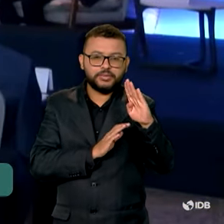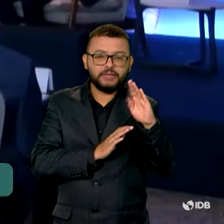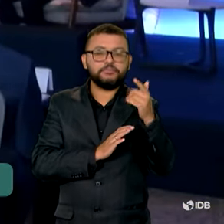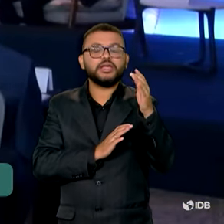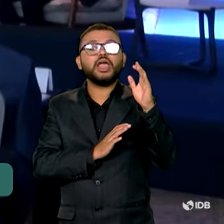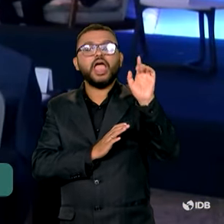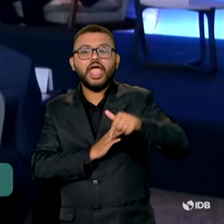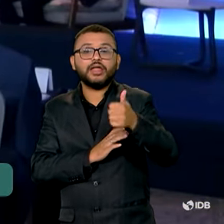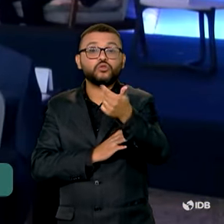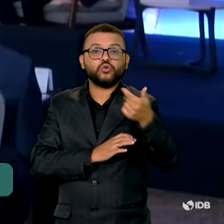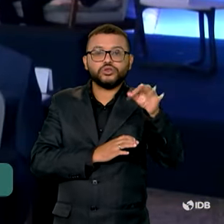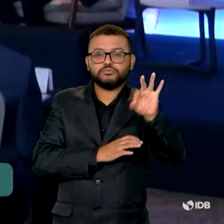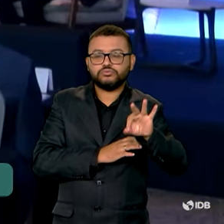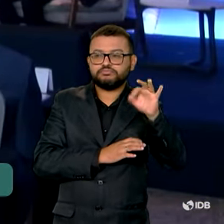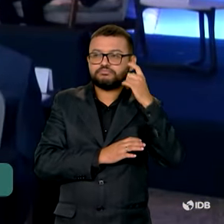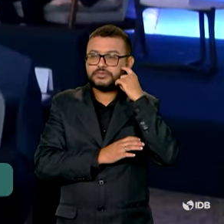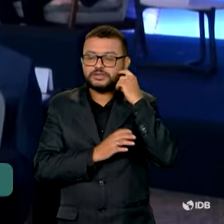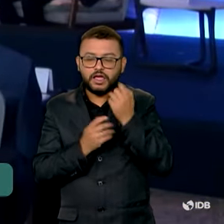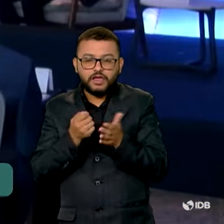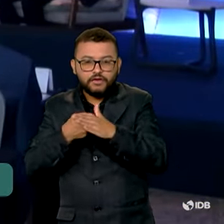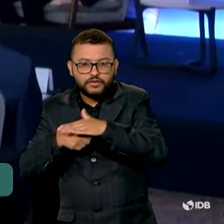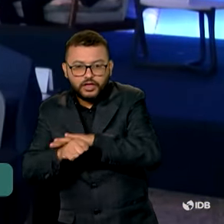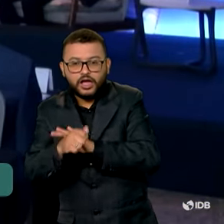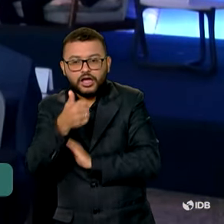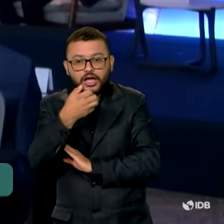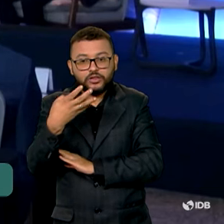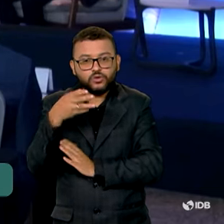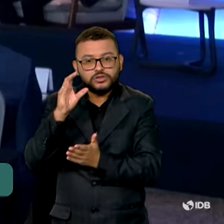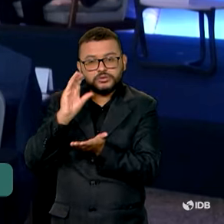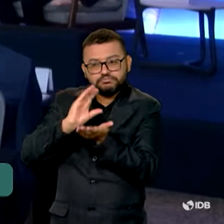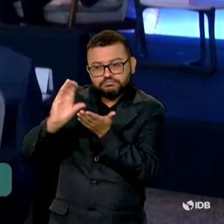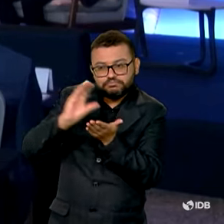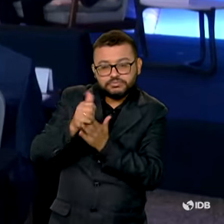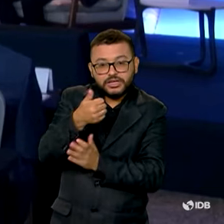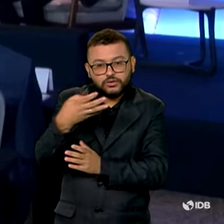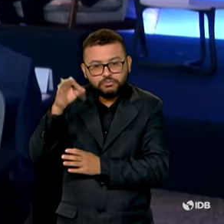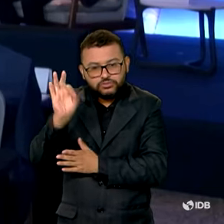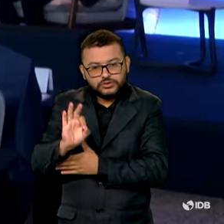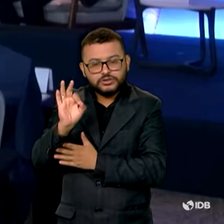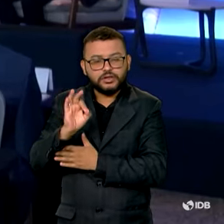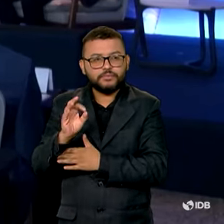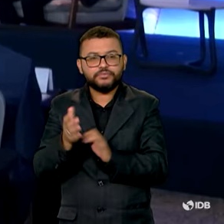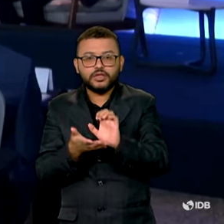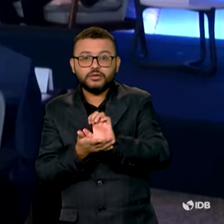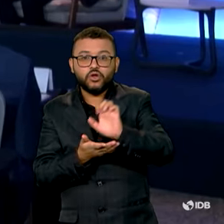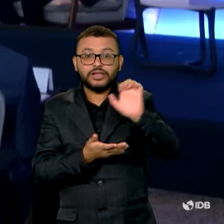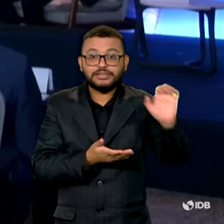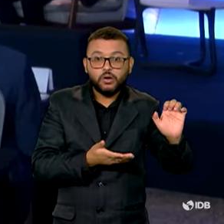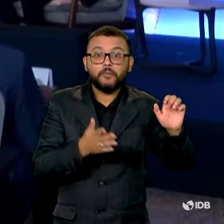investimentos em 14% e as exportações em